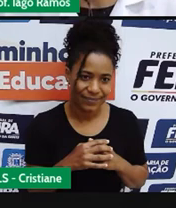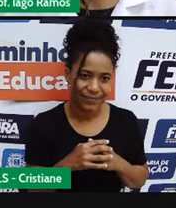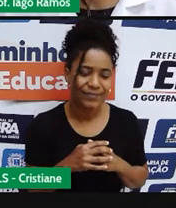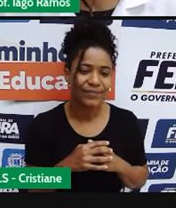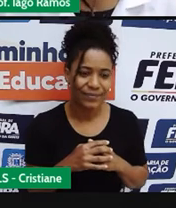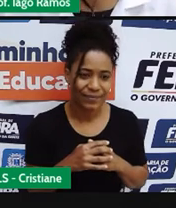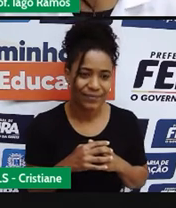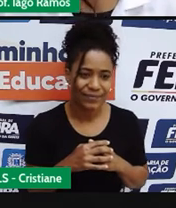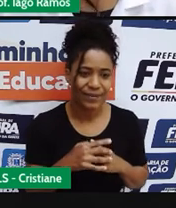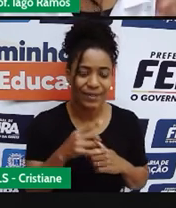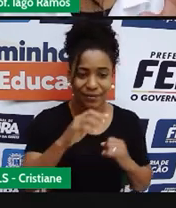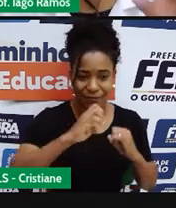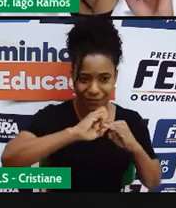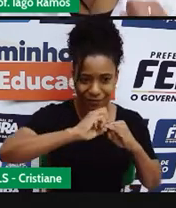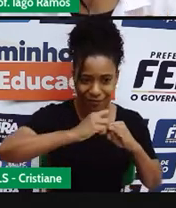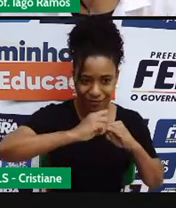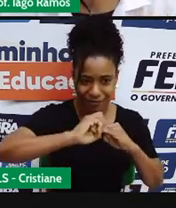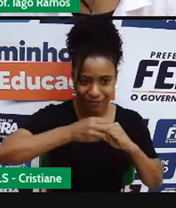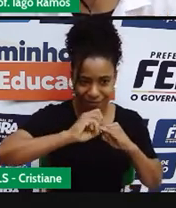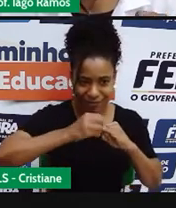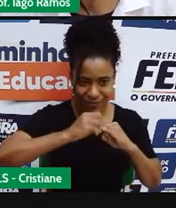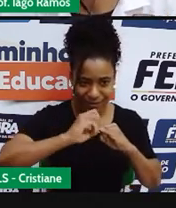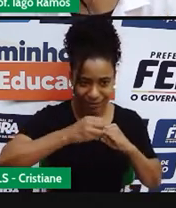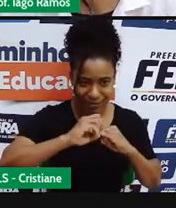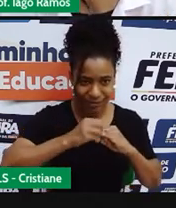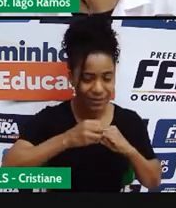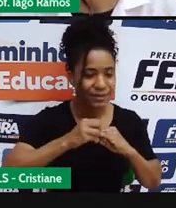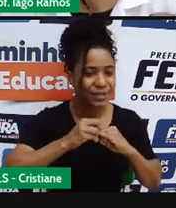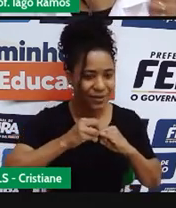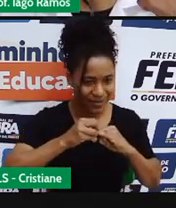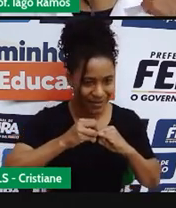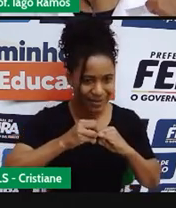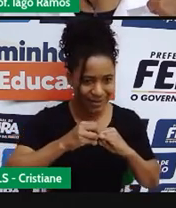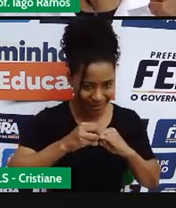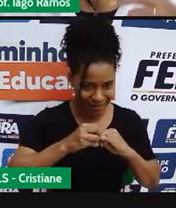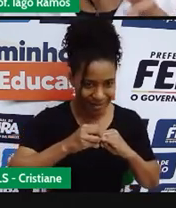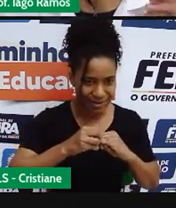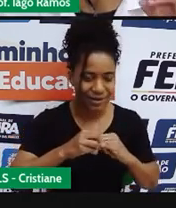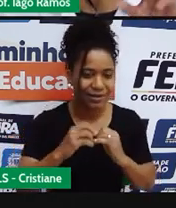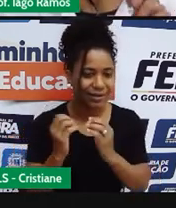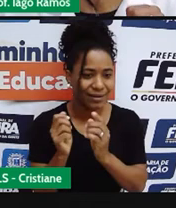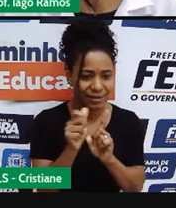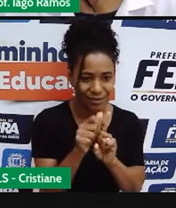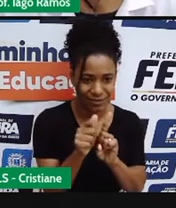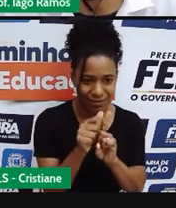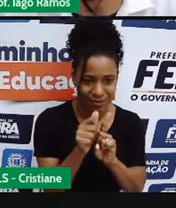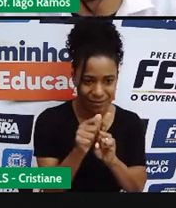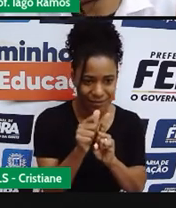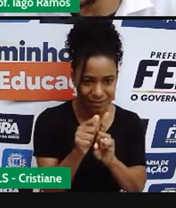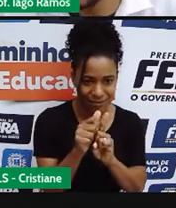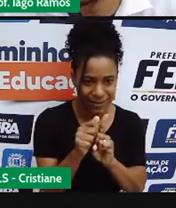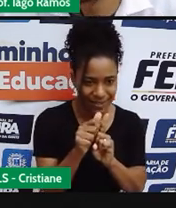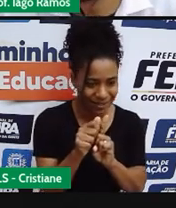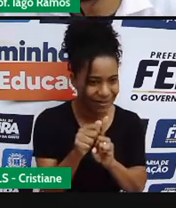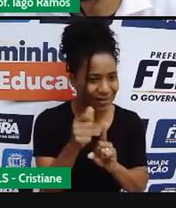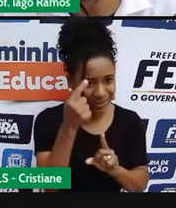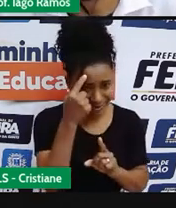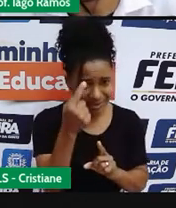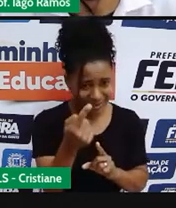Nessa do feijão agora. Tem a quantidade do feijão, não tem? Na do milho, a quantidade de covas, não tem?